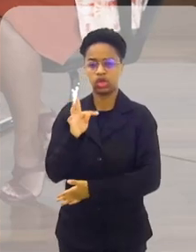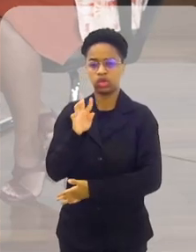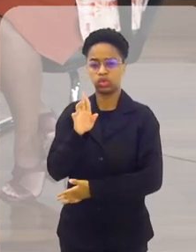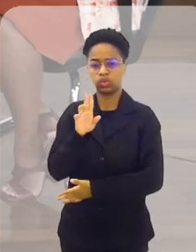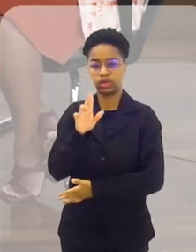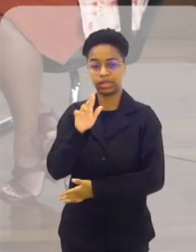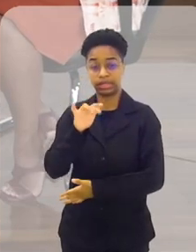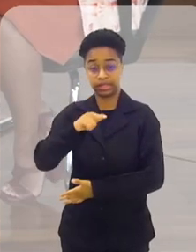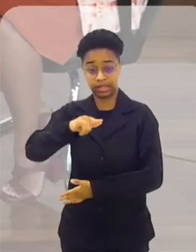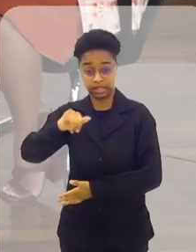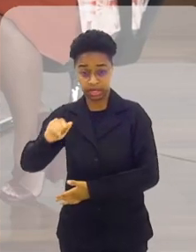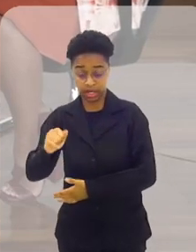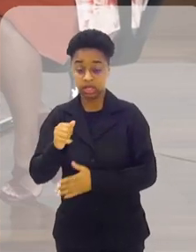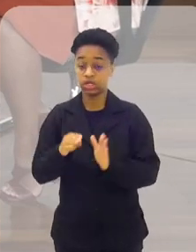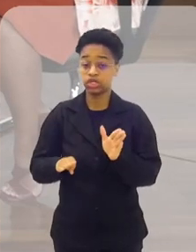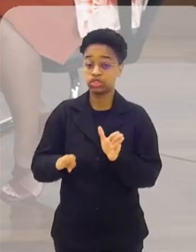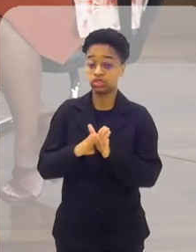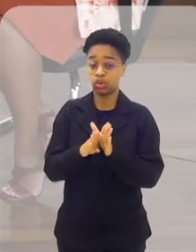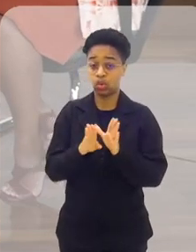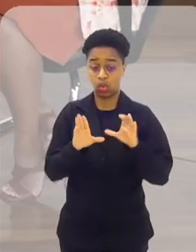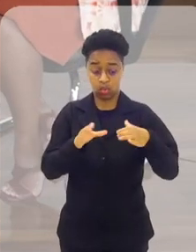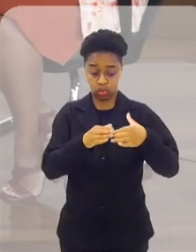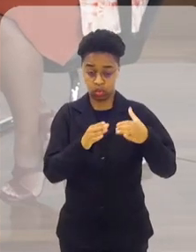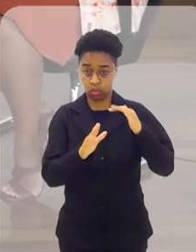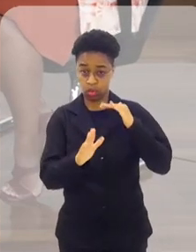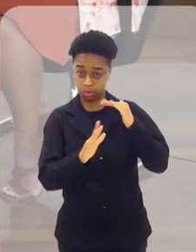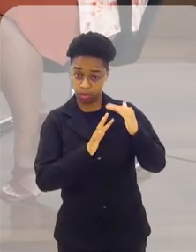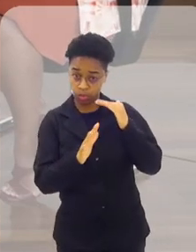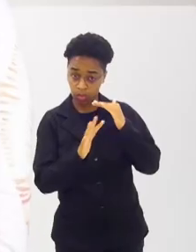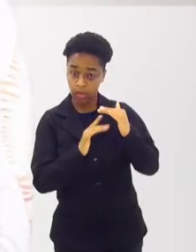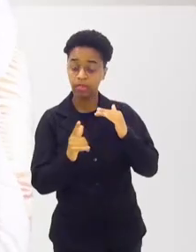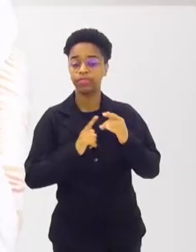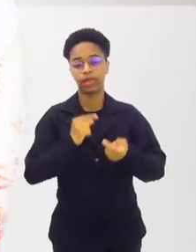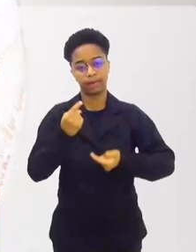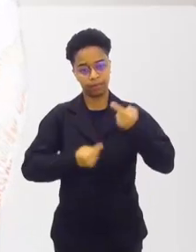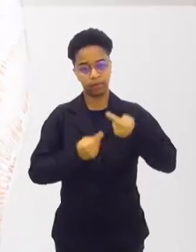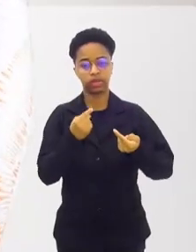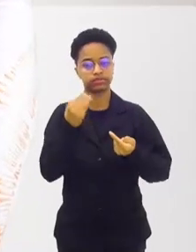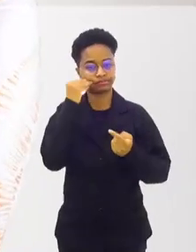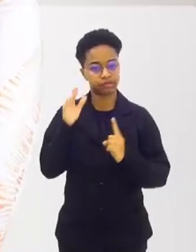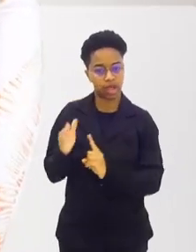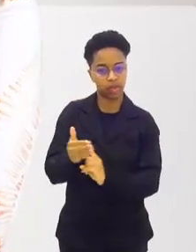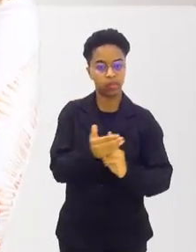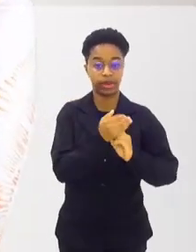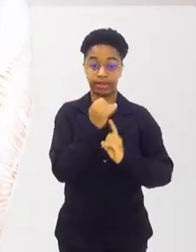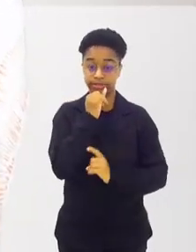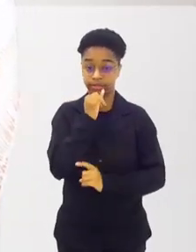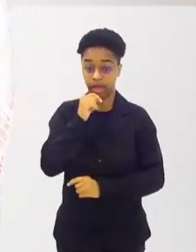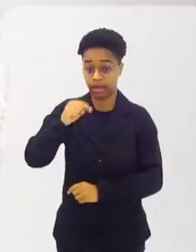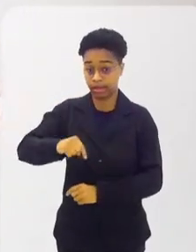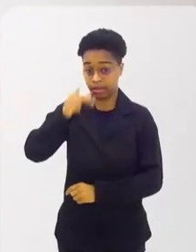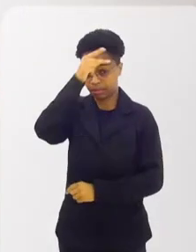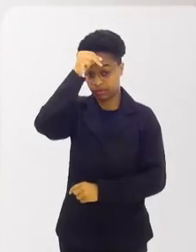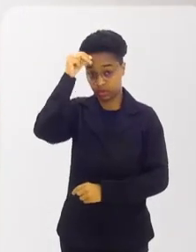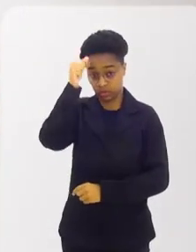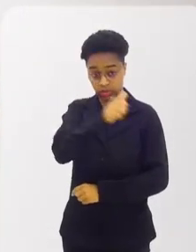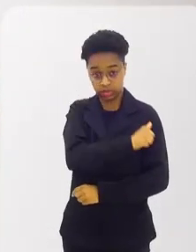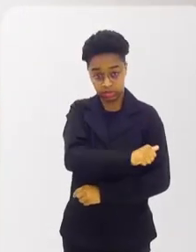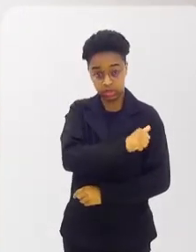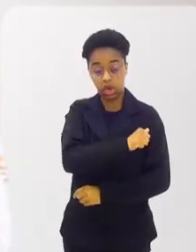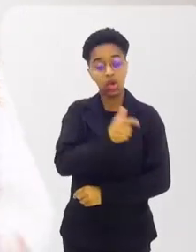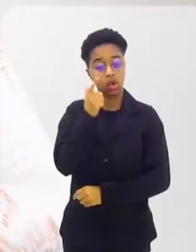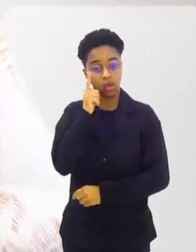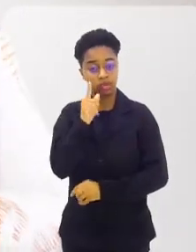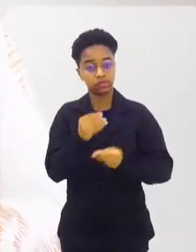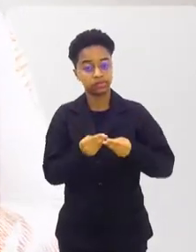Turquia, quando chegaram aqui imigrantes, a gente teve uma política de acolhimento. Por exemplo, a Prefeitura do Rio de